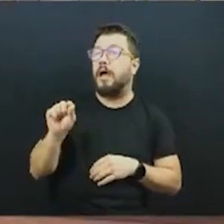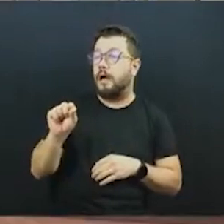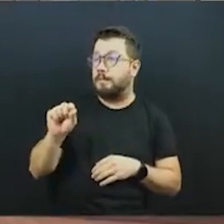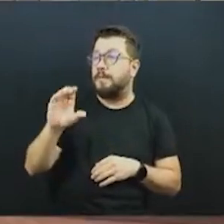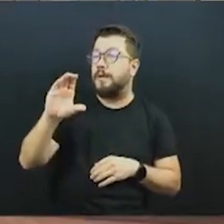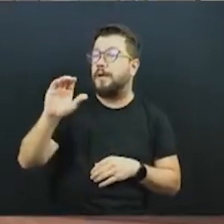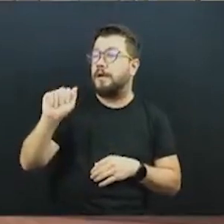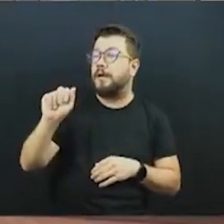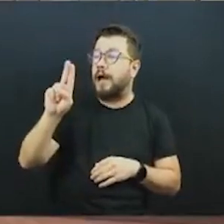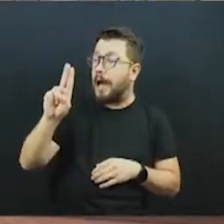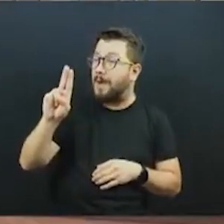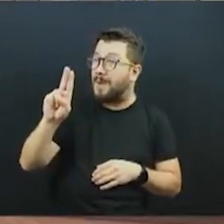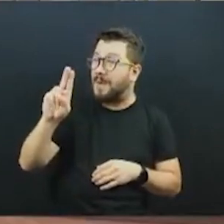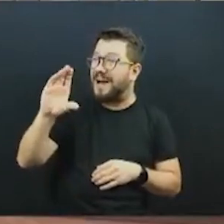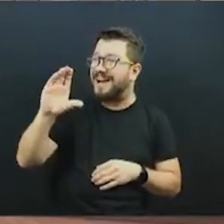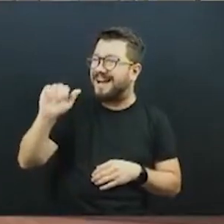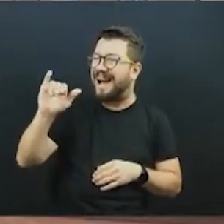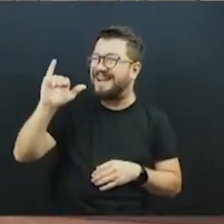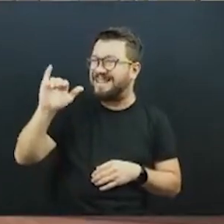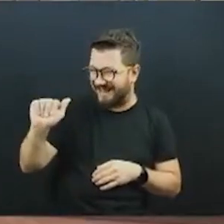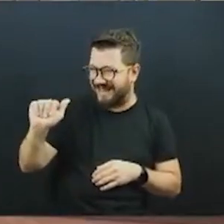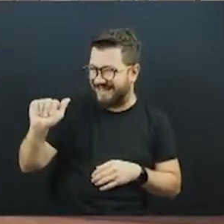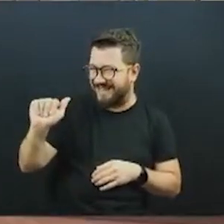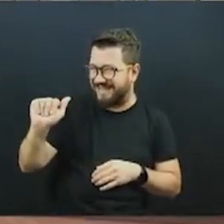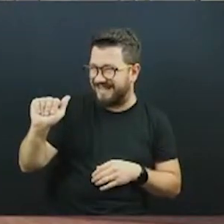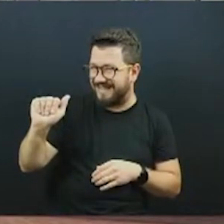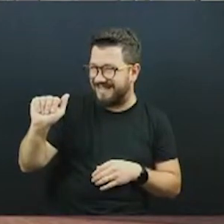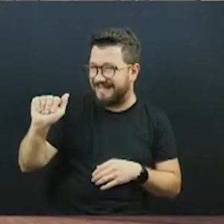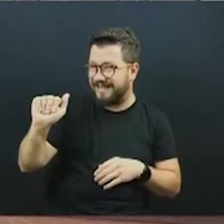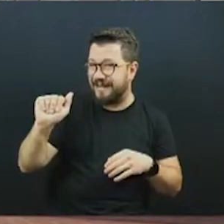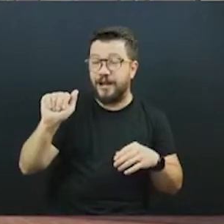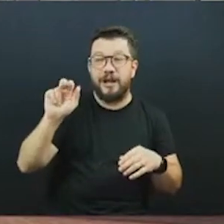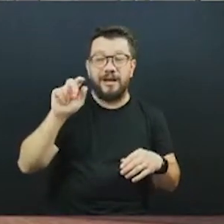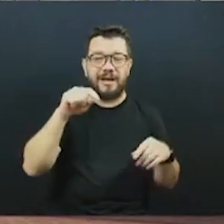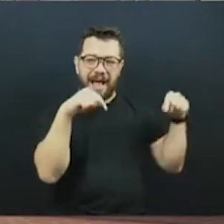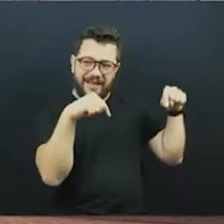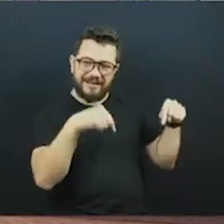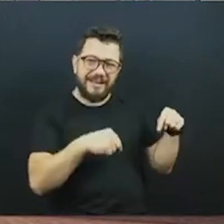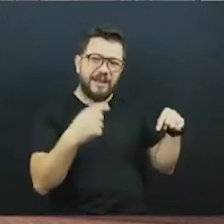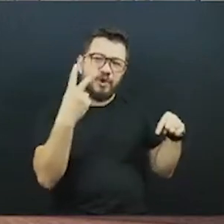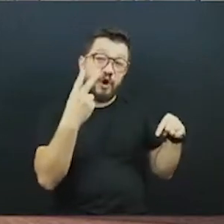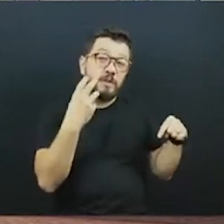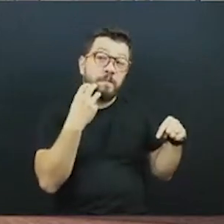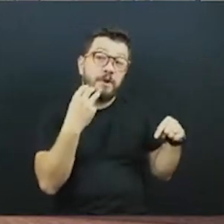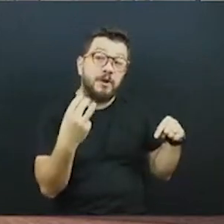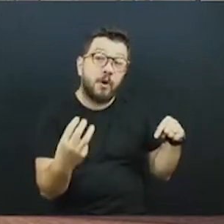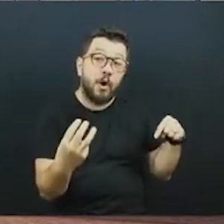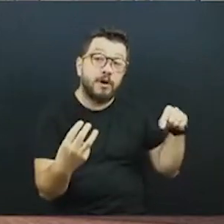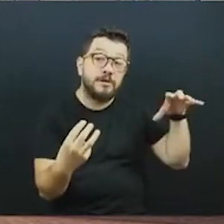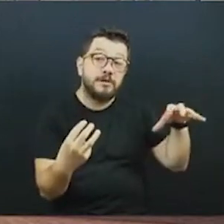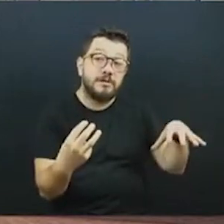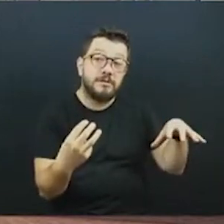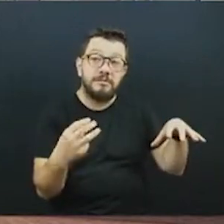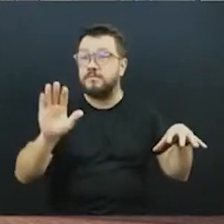comparar uma capital com 2 milhões de habitantes com relação a Calcaia. Então, vamos para Paranaguá,